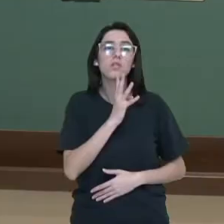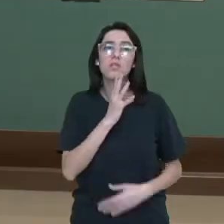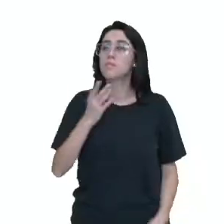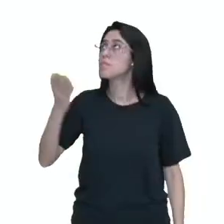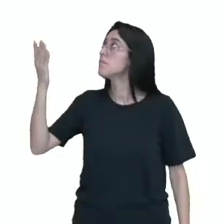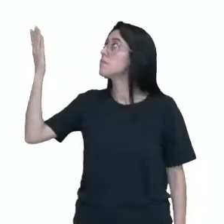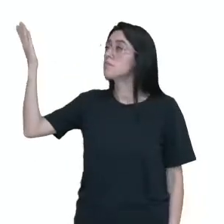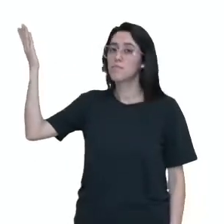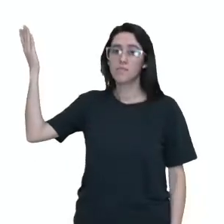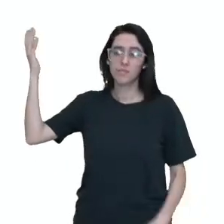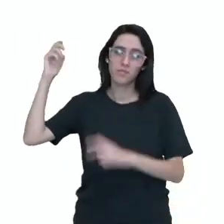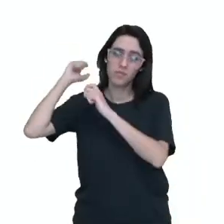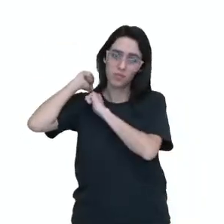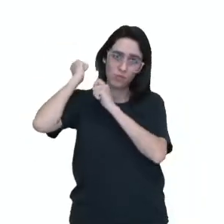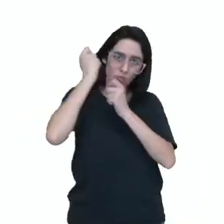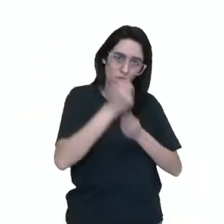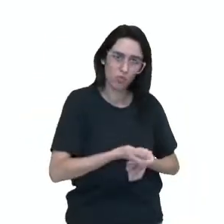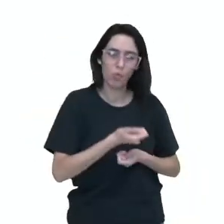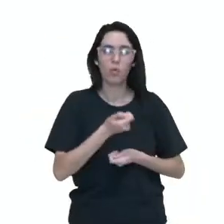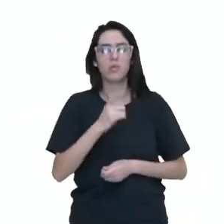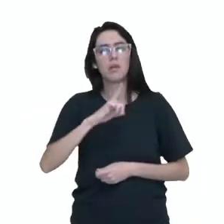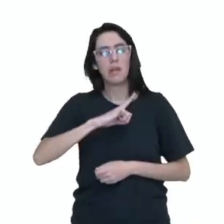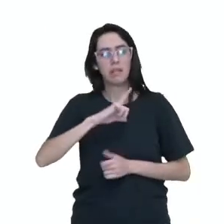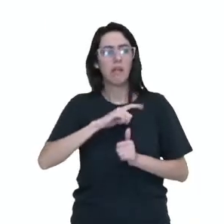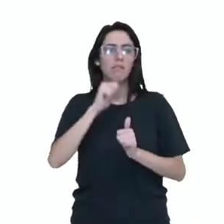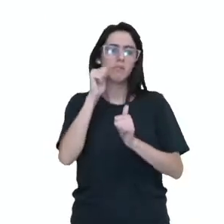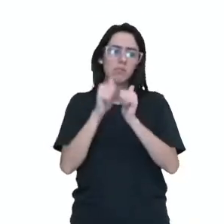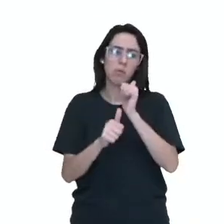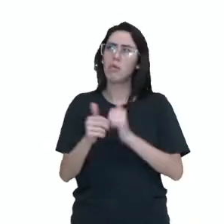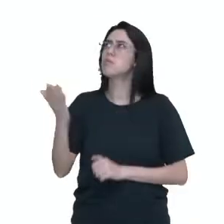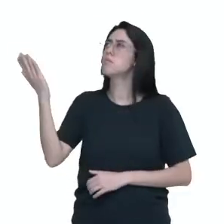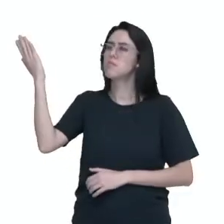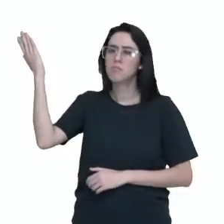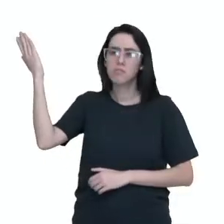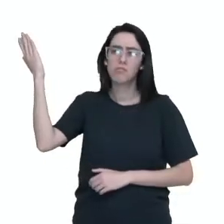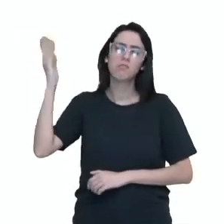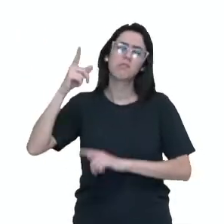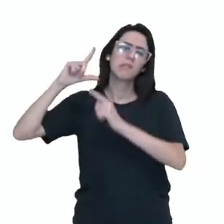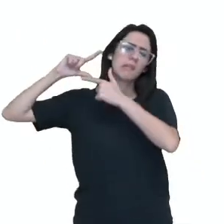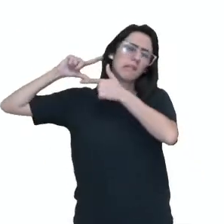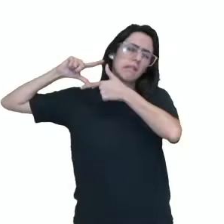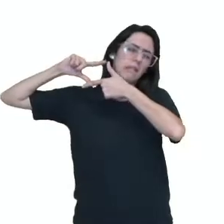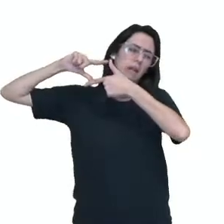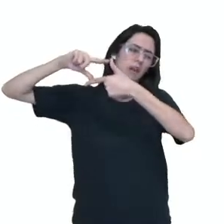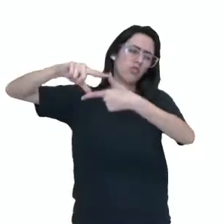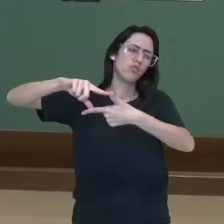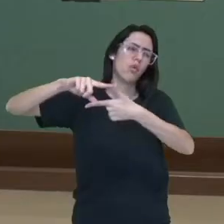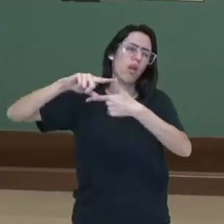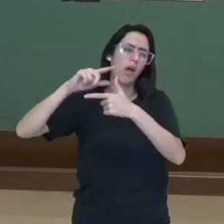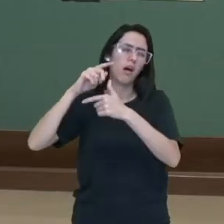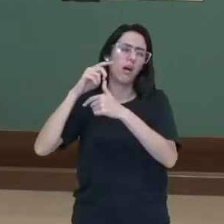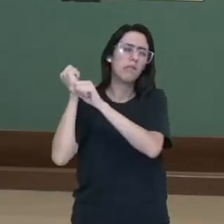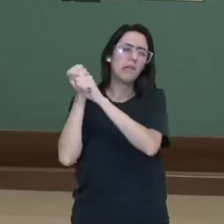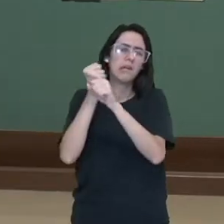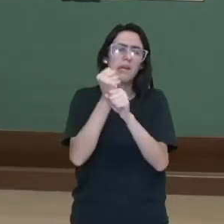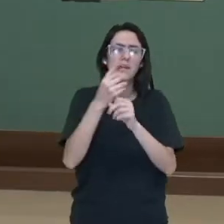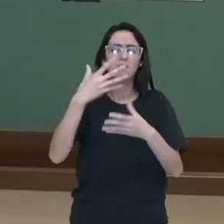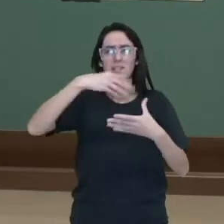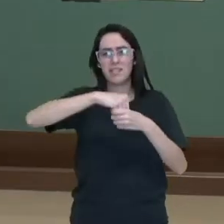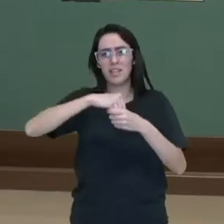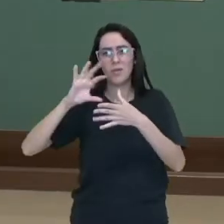do judô, esse que é um dos esportes mais tradicionais na Olimpíada, né?